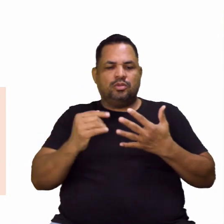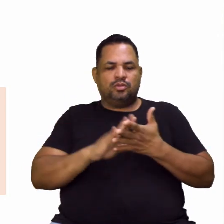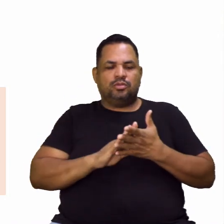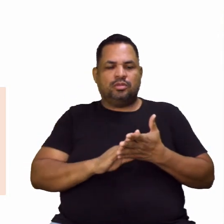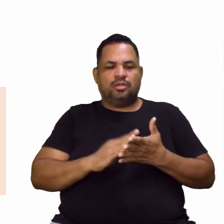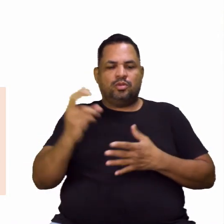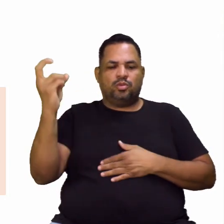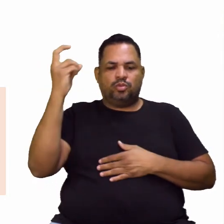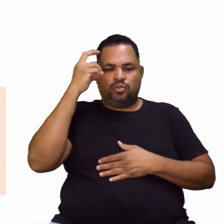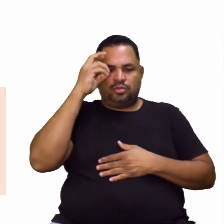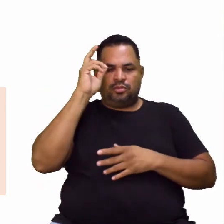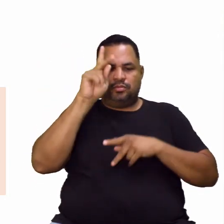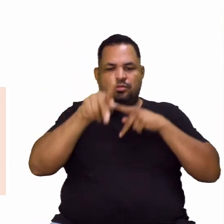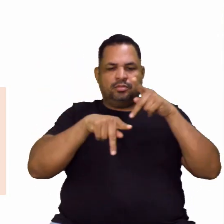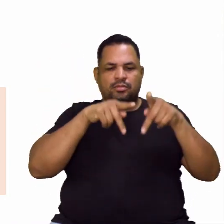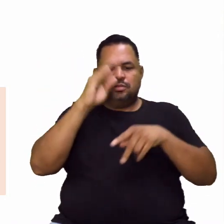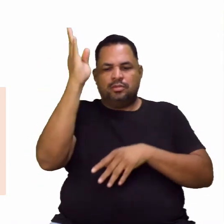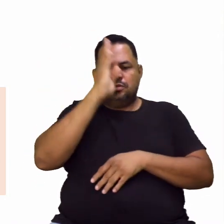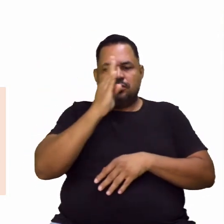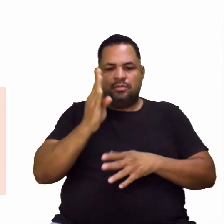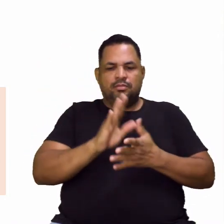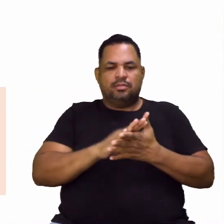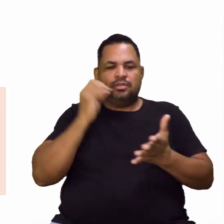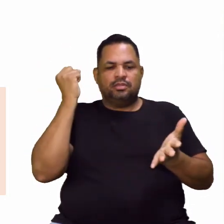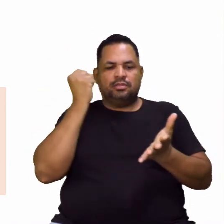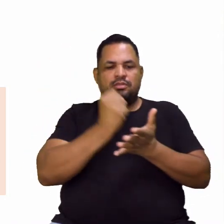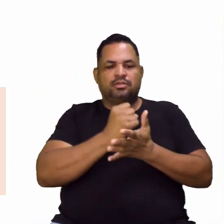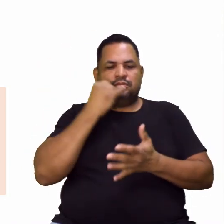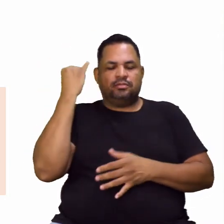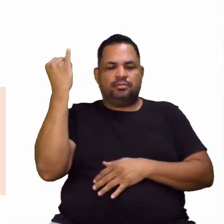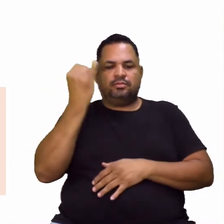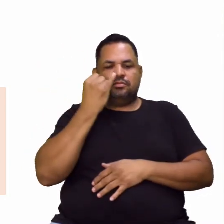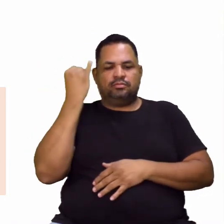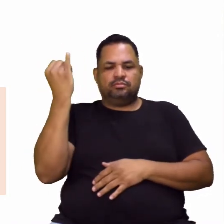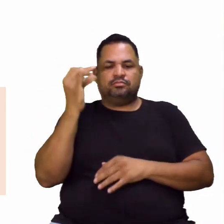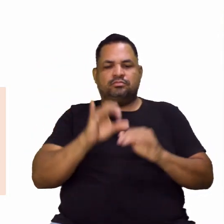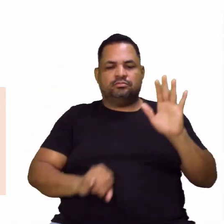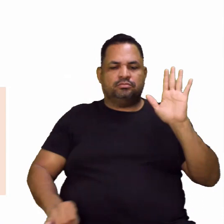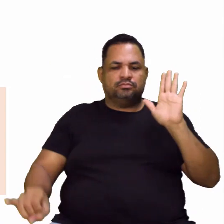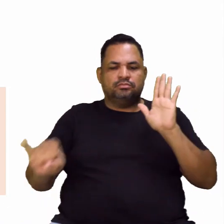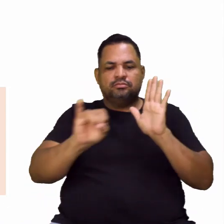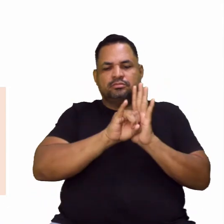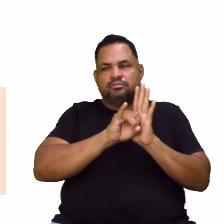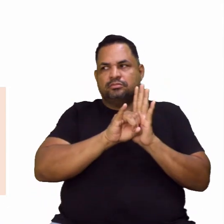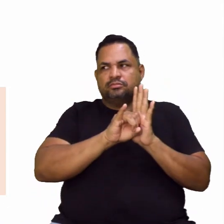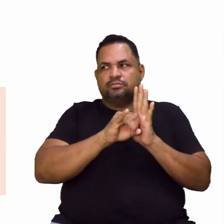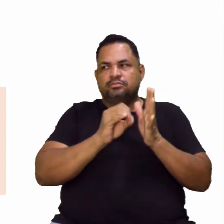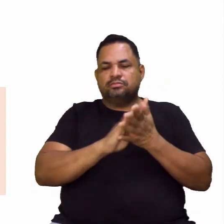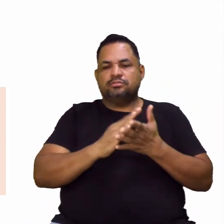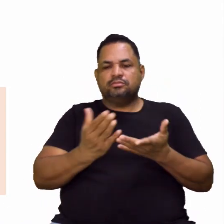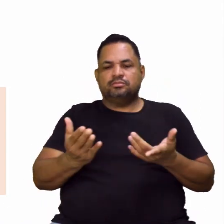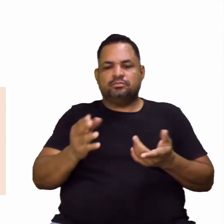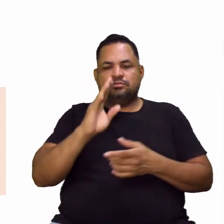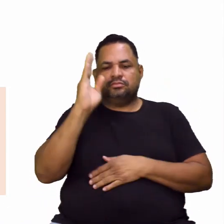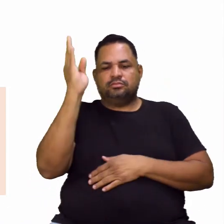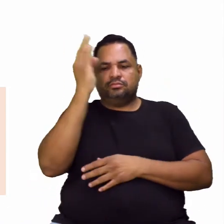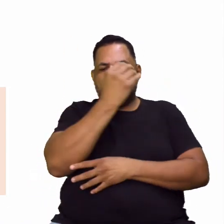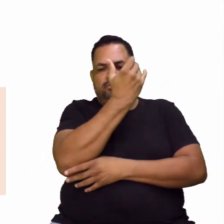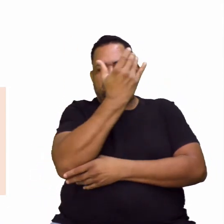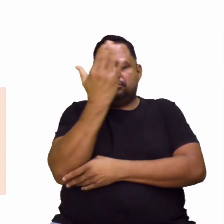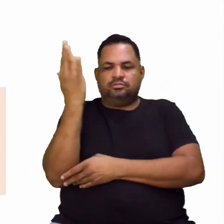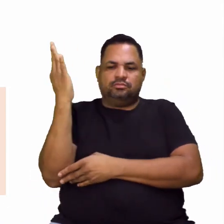popular brasileira como marcas tão importantes da nossa identidade